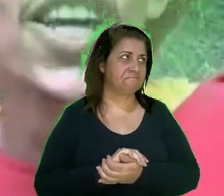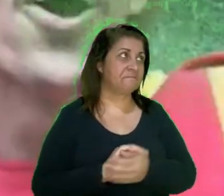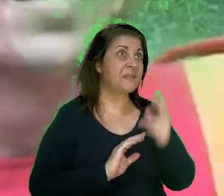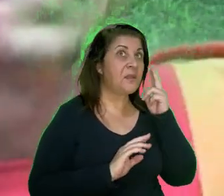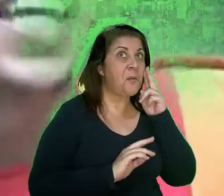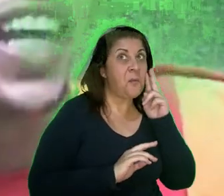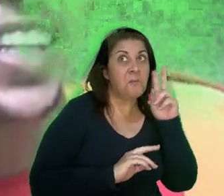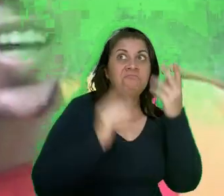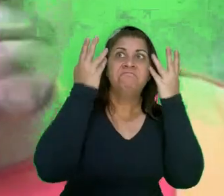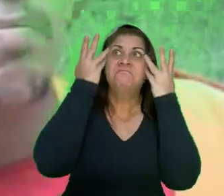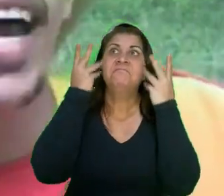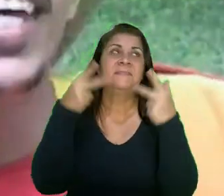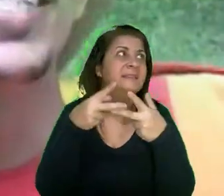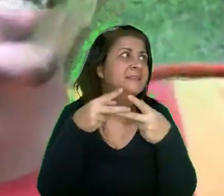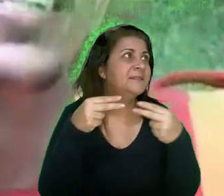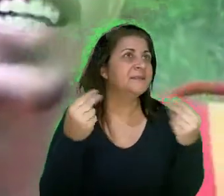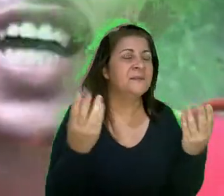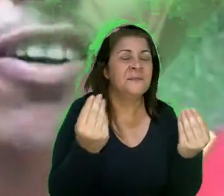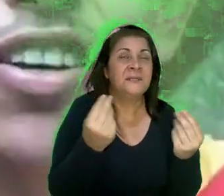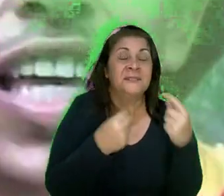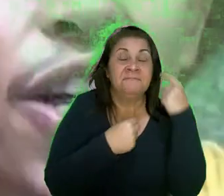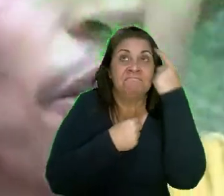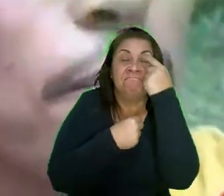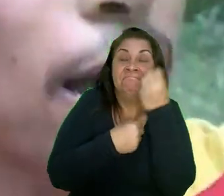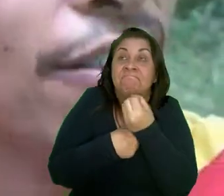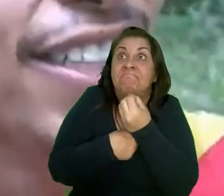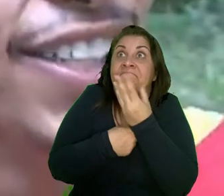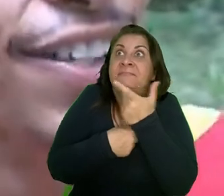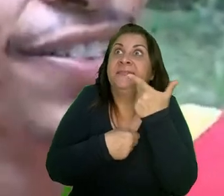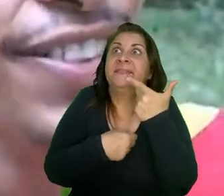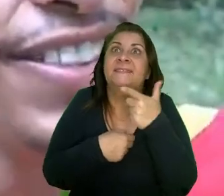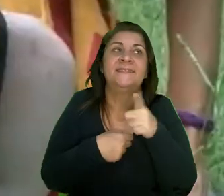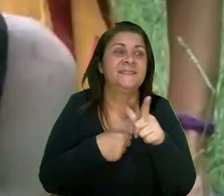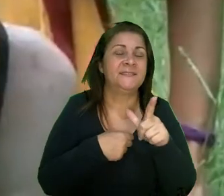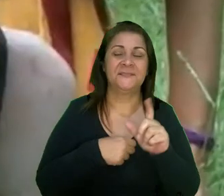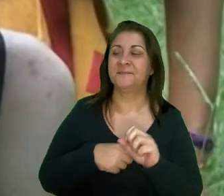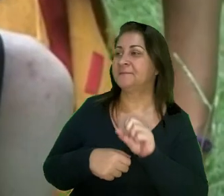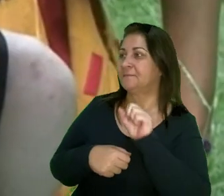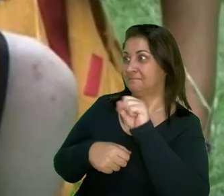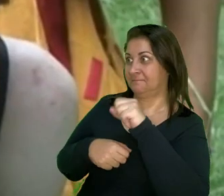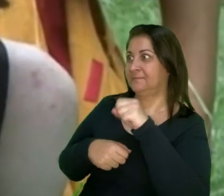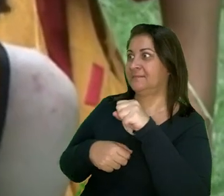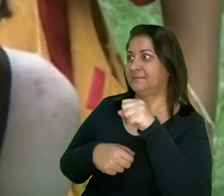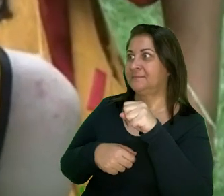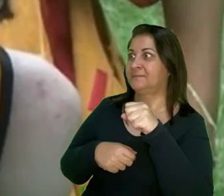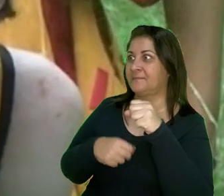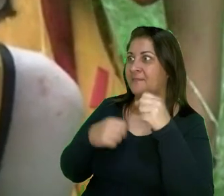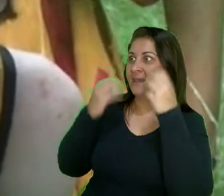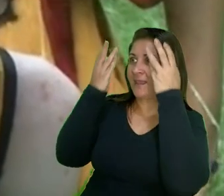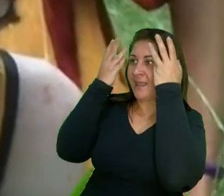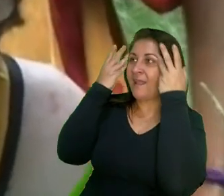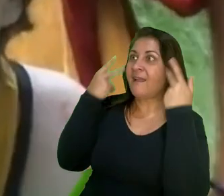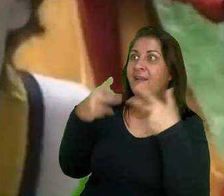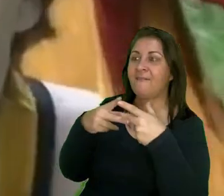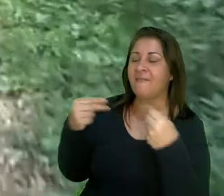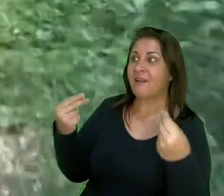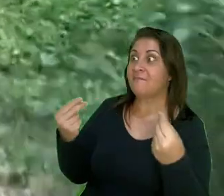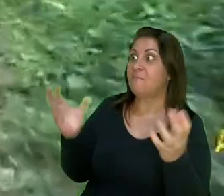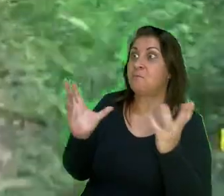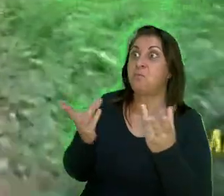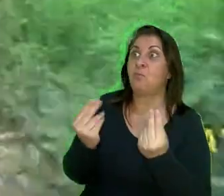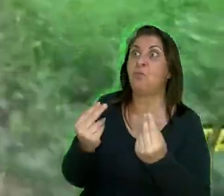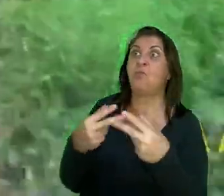E olha a bicharada, mas isso é de deixar qualquer zóio bão de novo? É, a fauna local é rica.